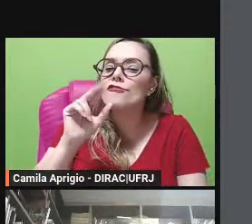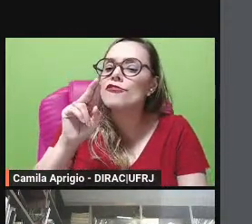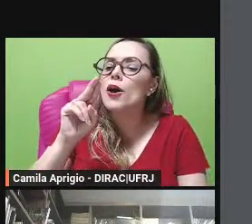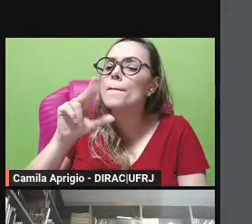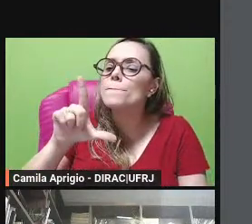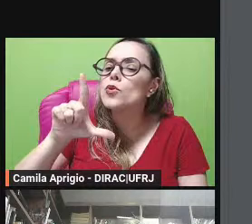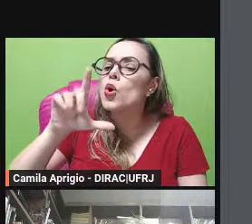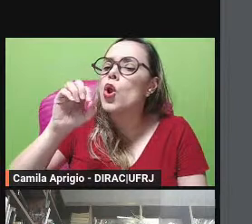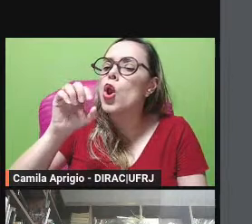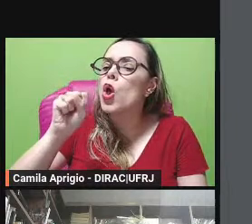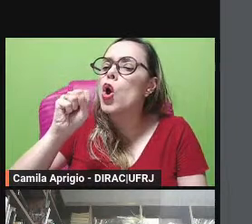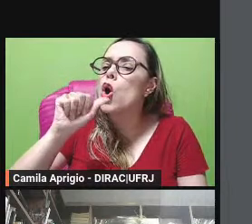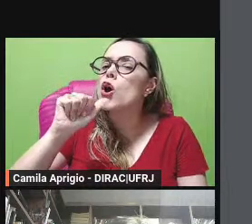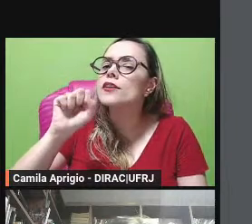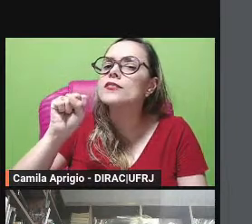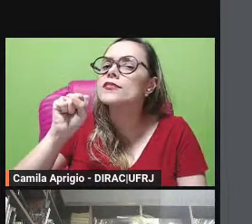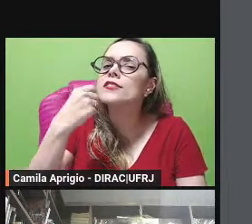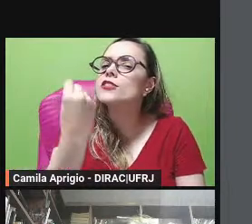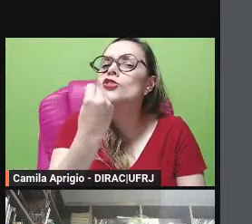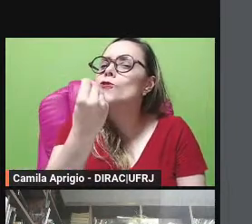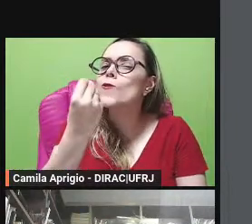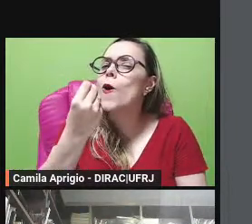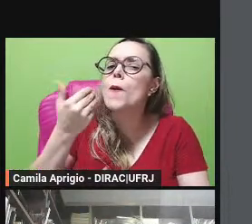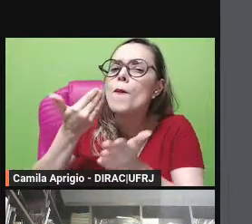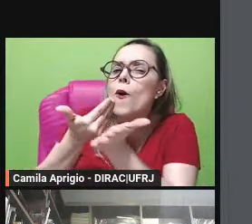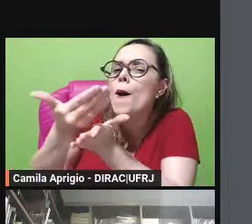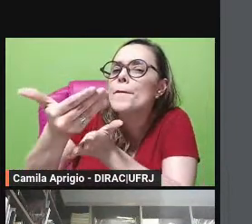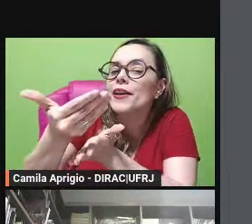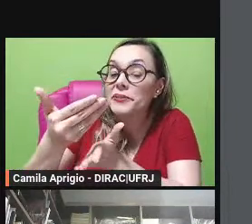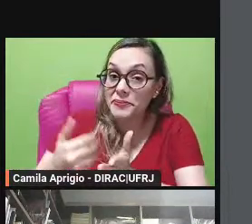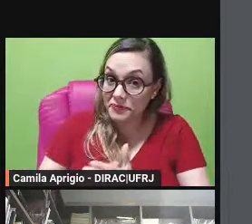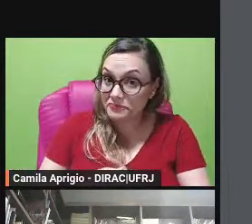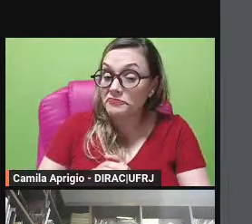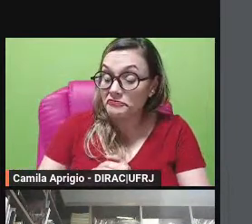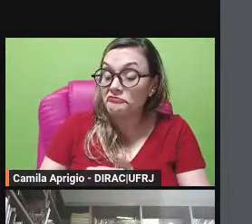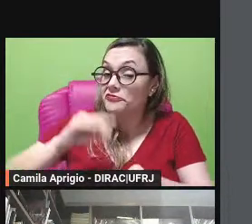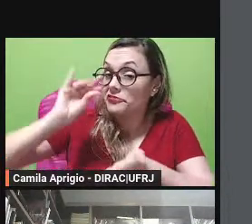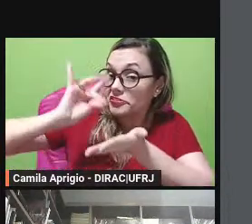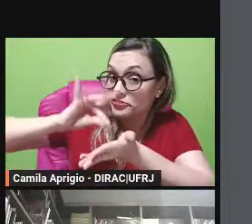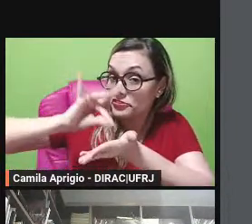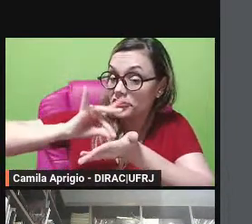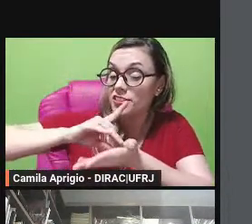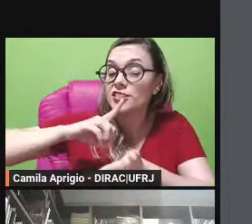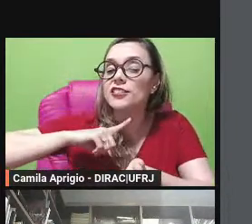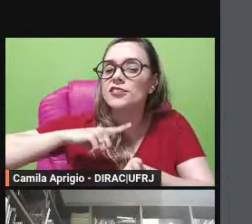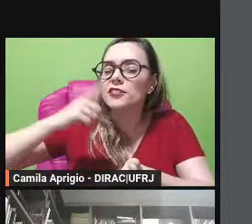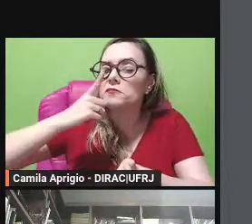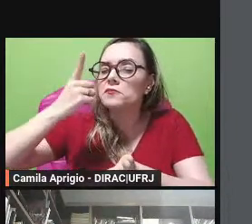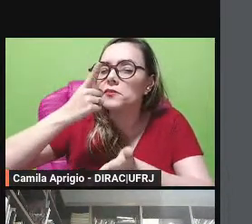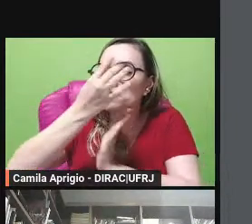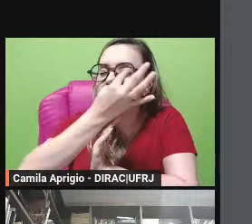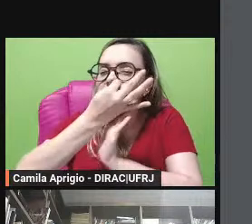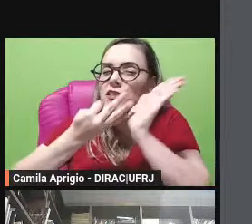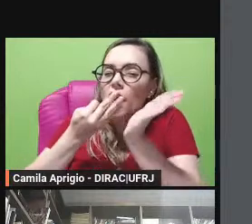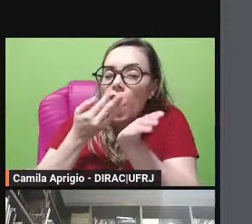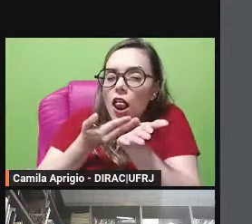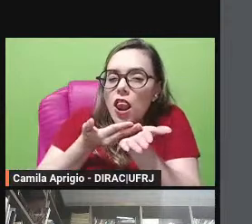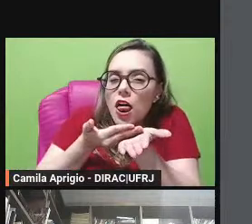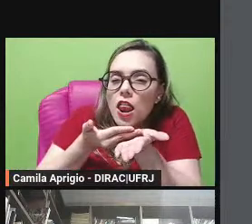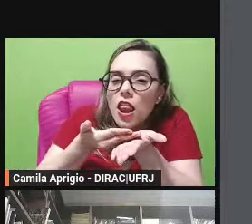então como surgiram elas provavelmente os primeiros textos das fábulas fabulosas teriam sido